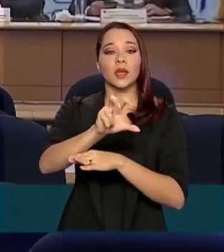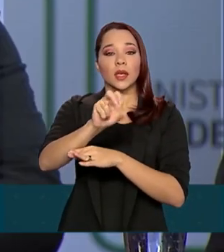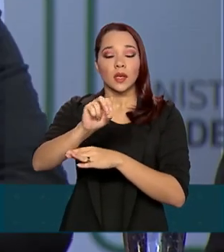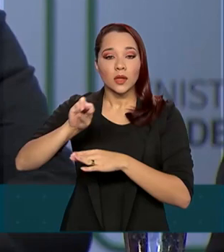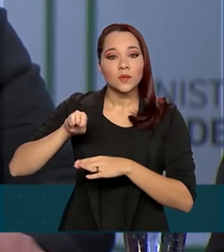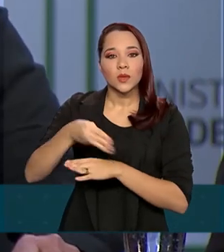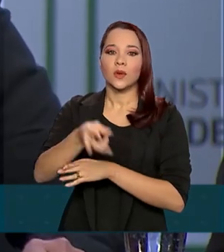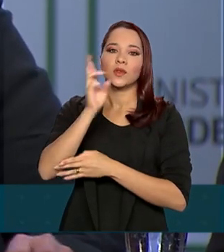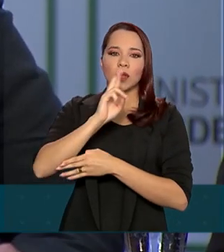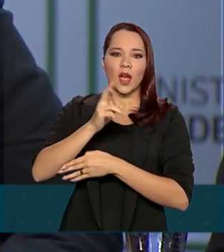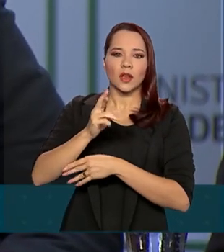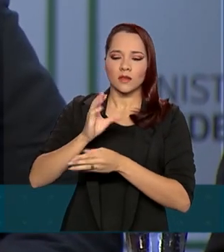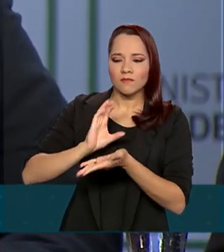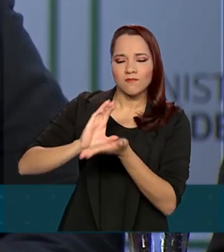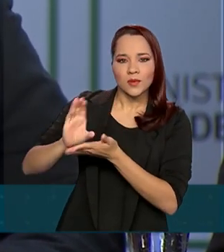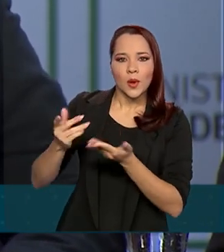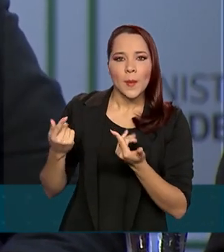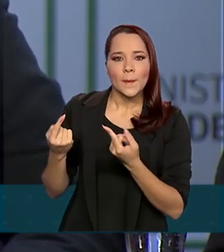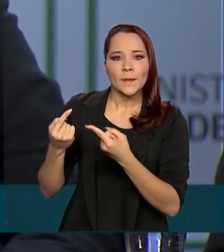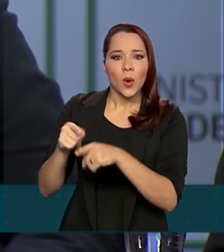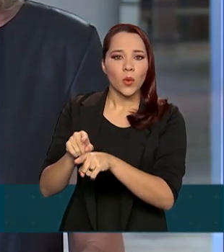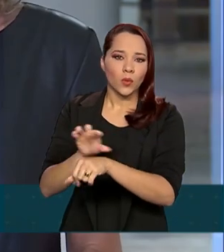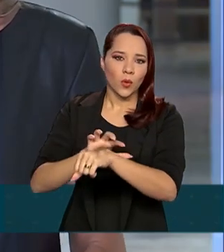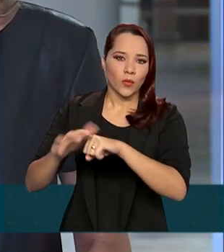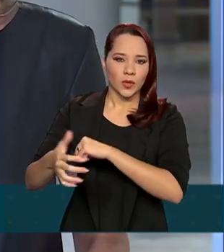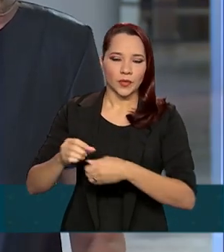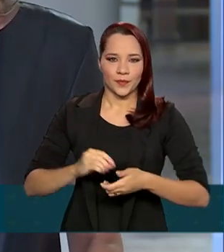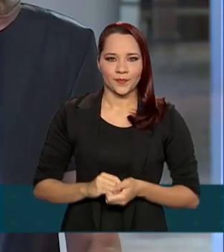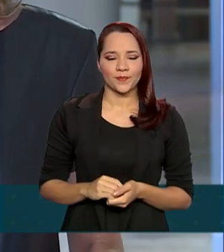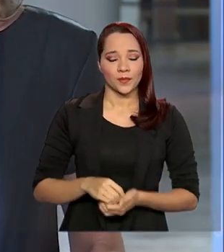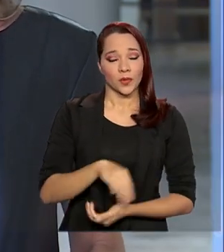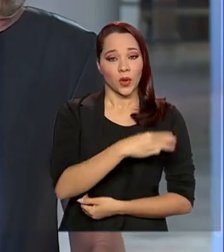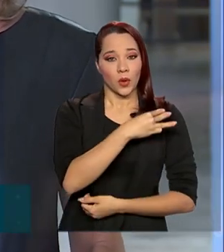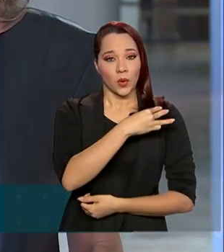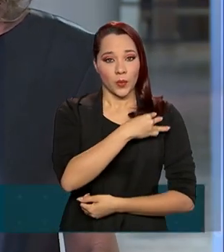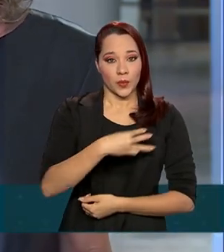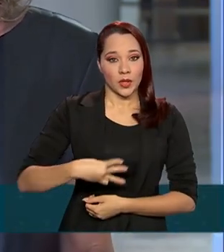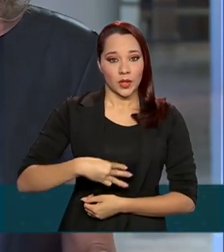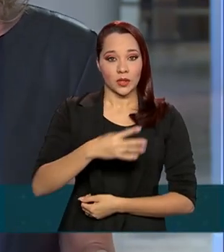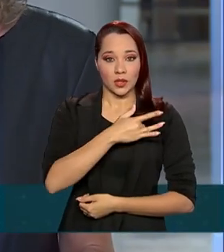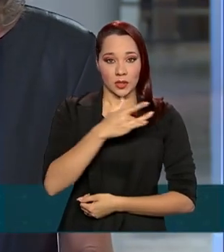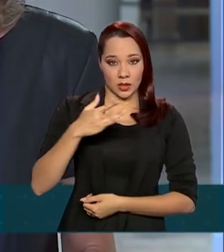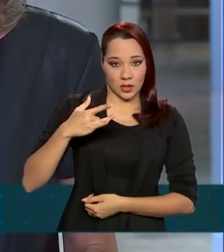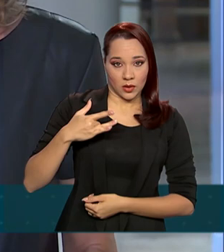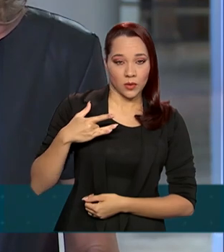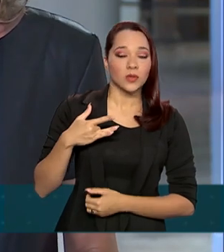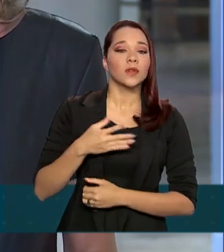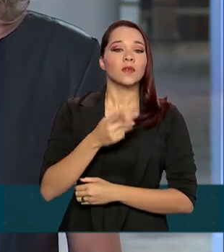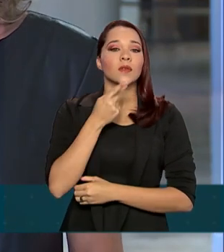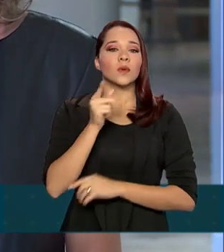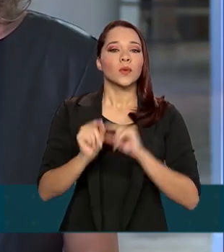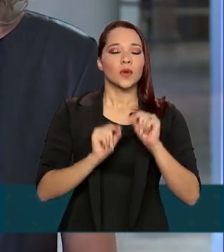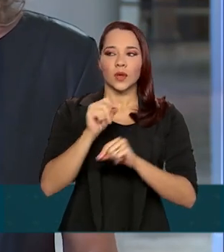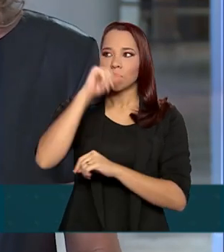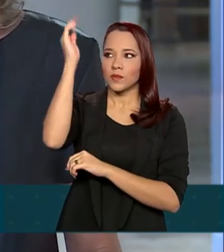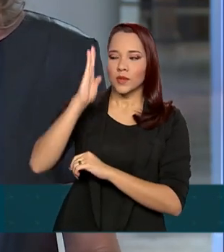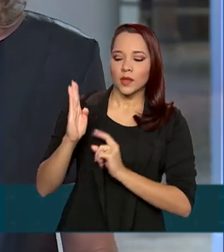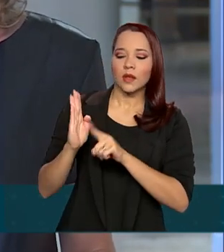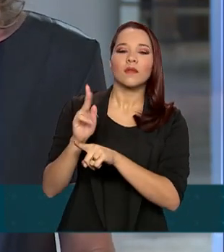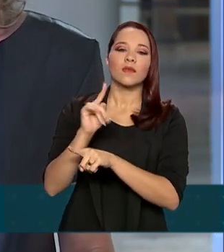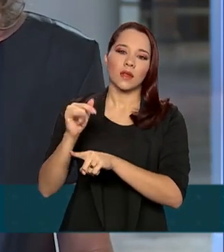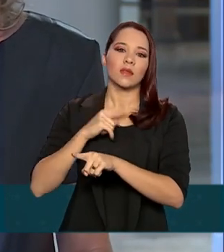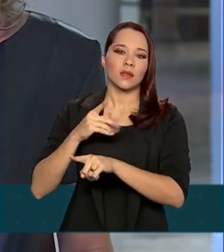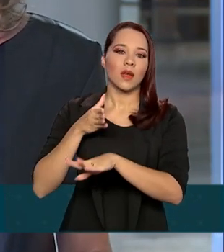para o enfrentamento da Covid-19. O ministro da Saúde interino garantiu que os brasileiros terão